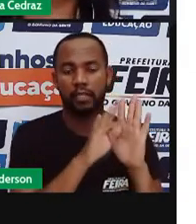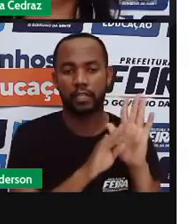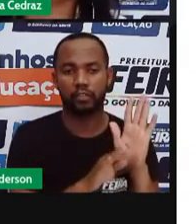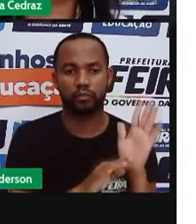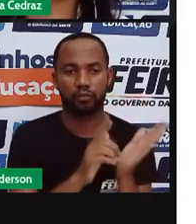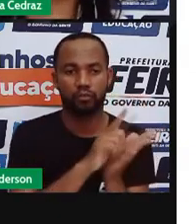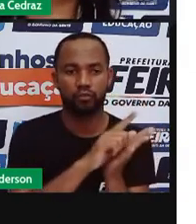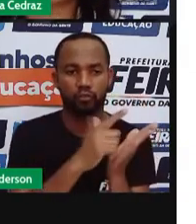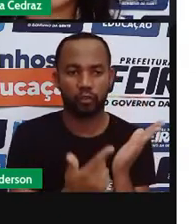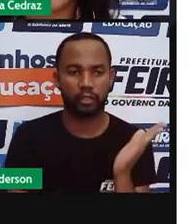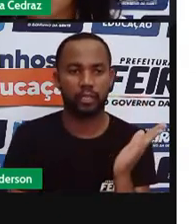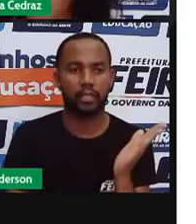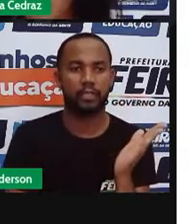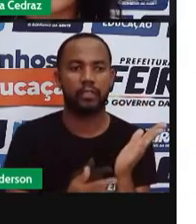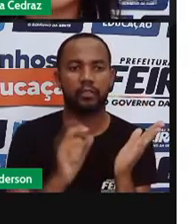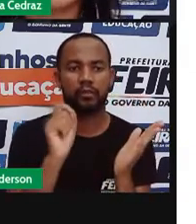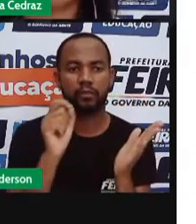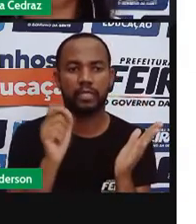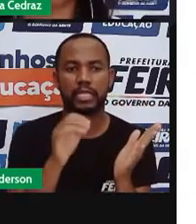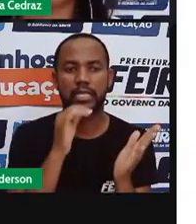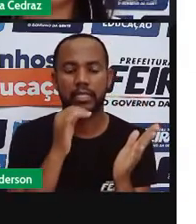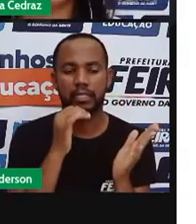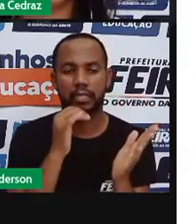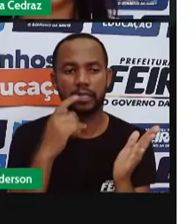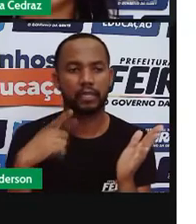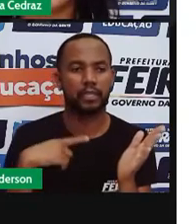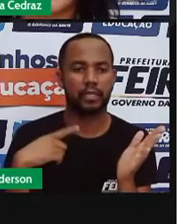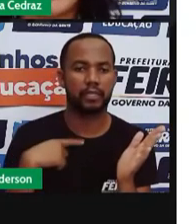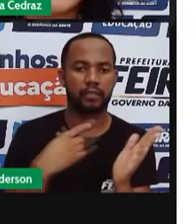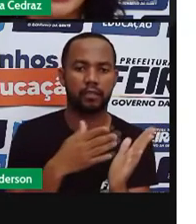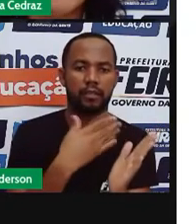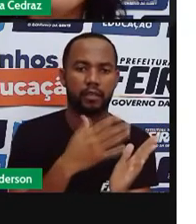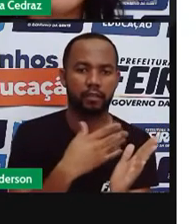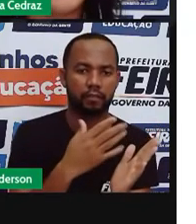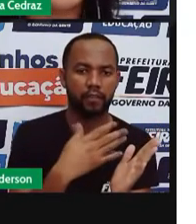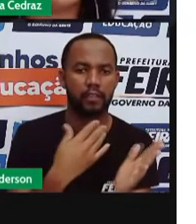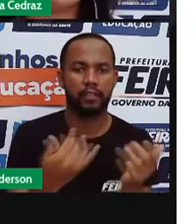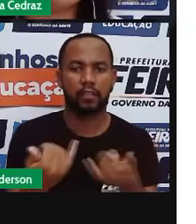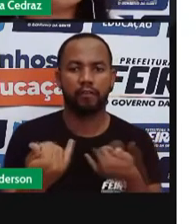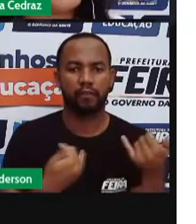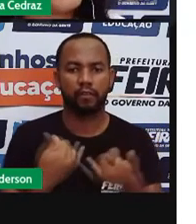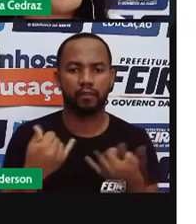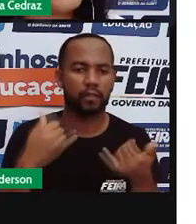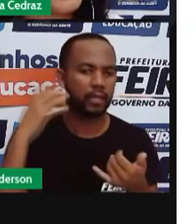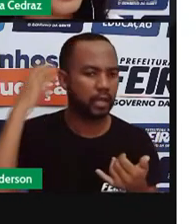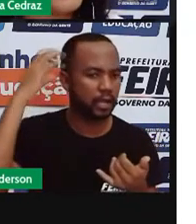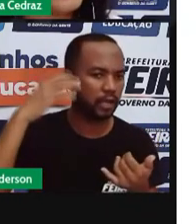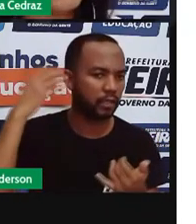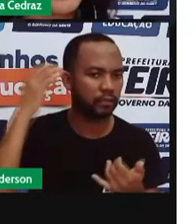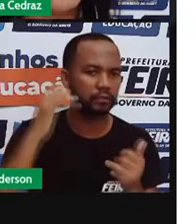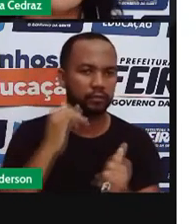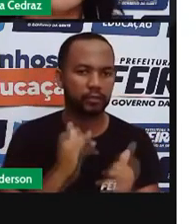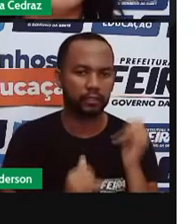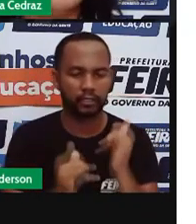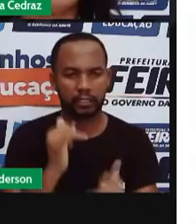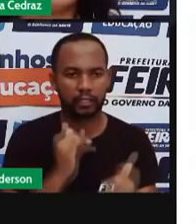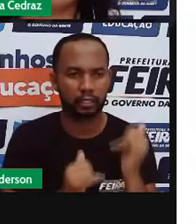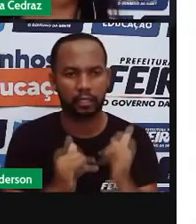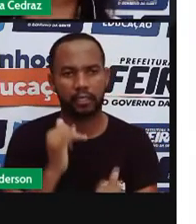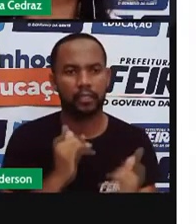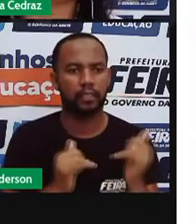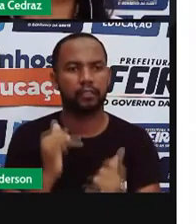textos que acessamos por meio de revistas, de jornais, do rádio, TV e da internet. A